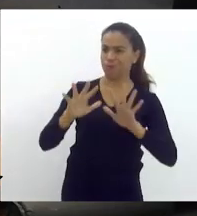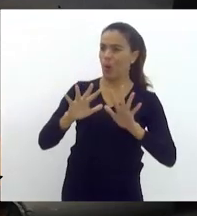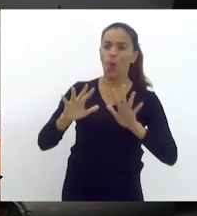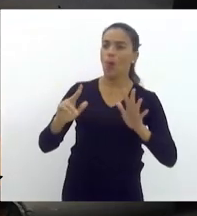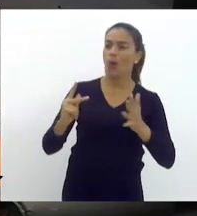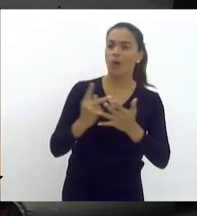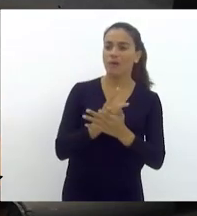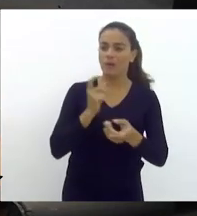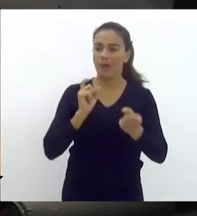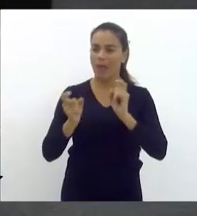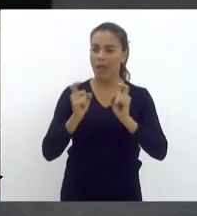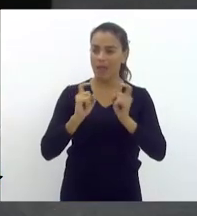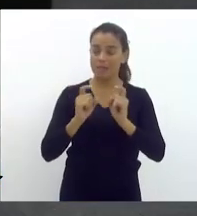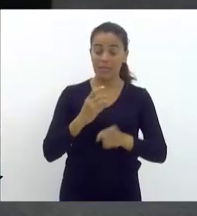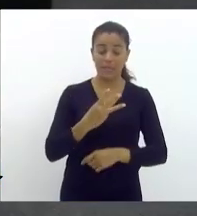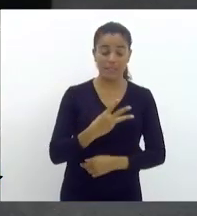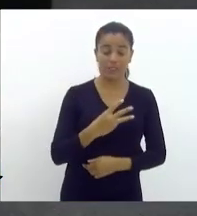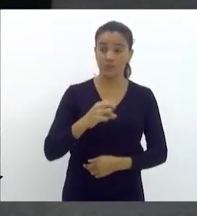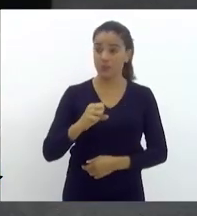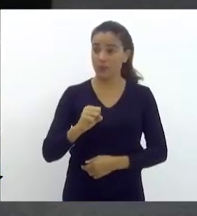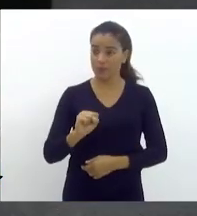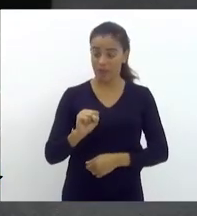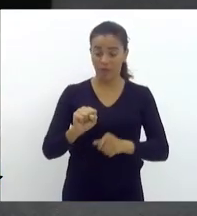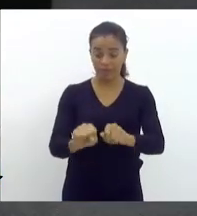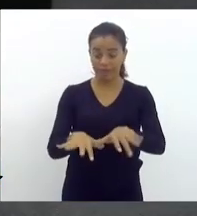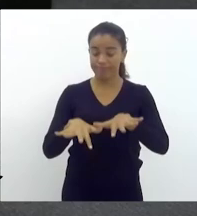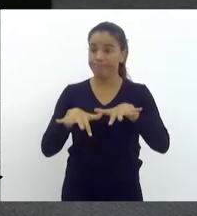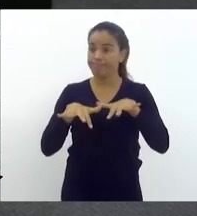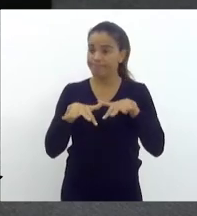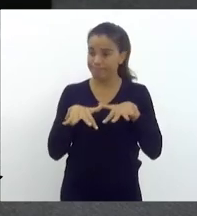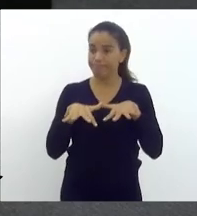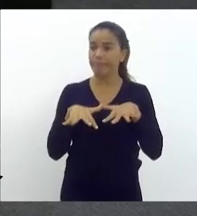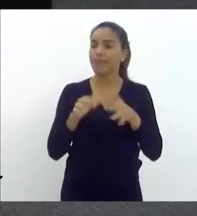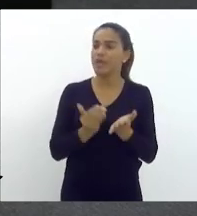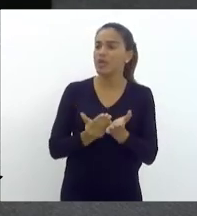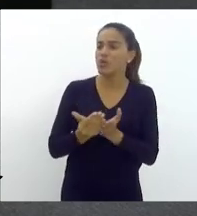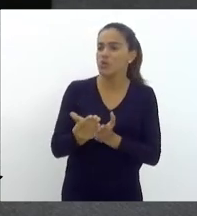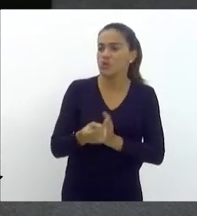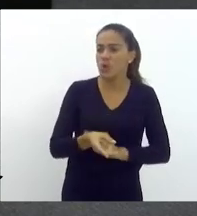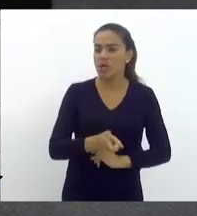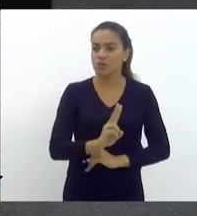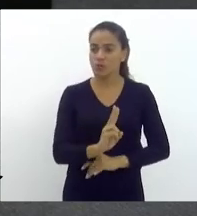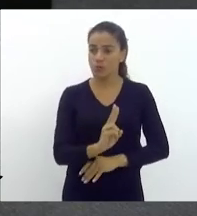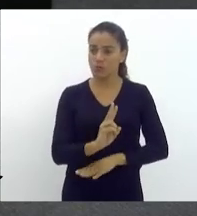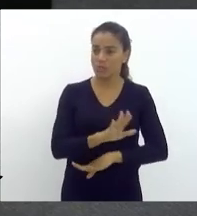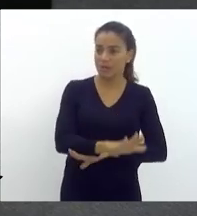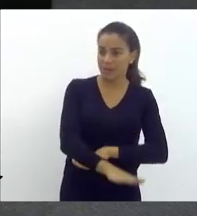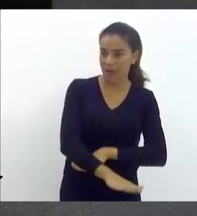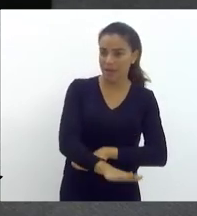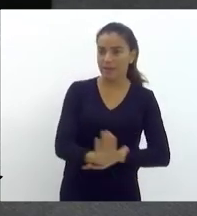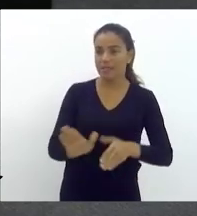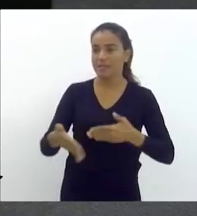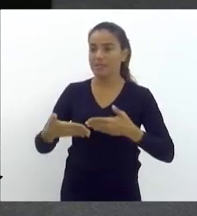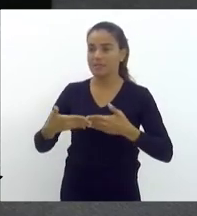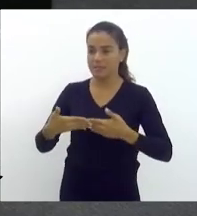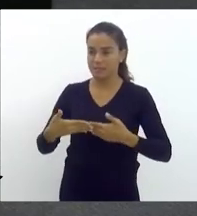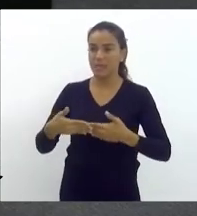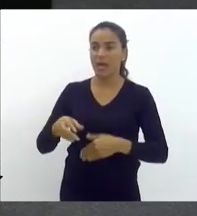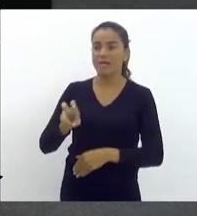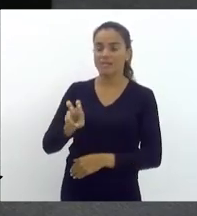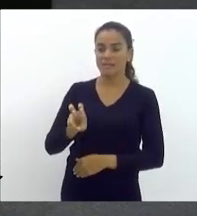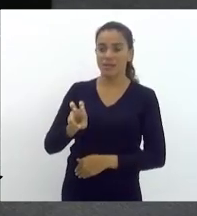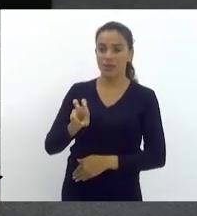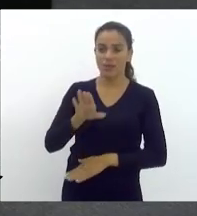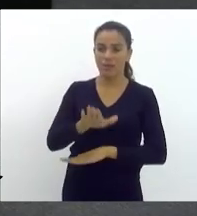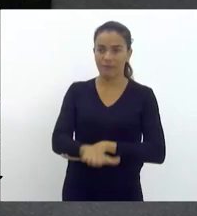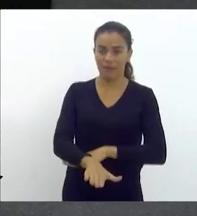ocorrido na 38ª sessão ordinária que, iniciada às 14 horas, encerrou-se às 17